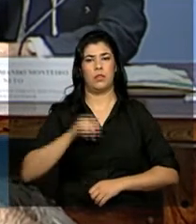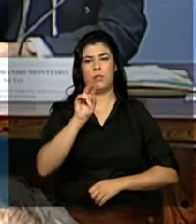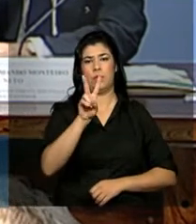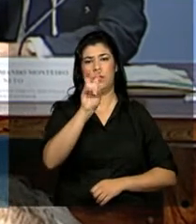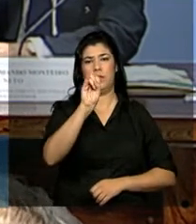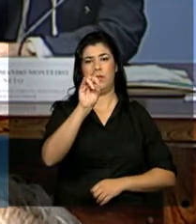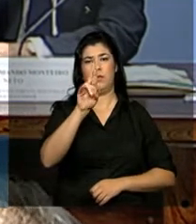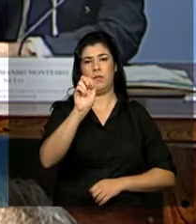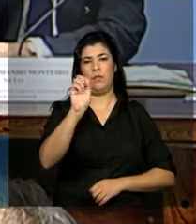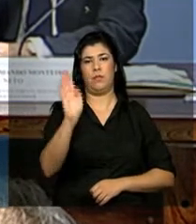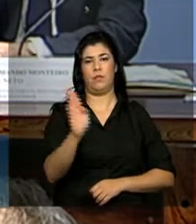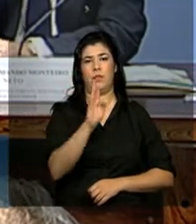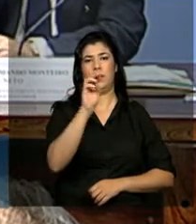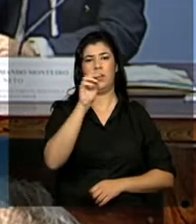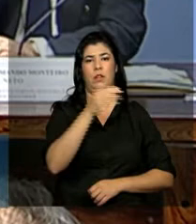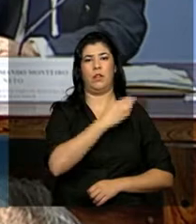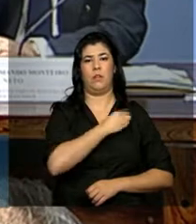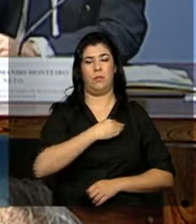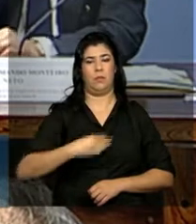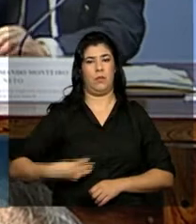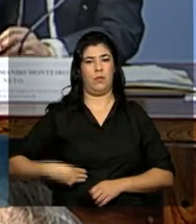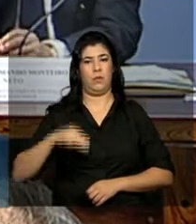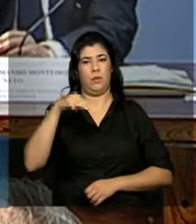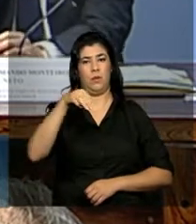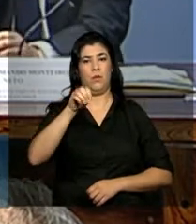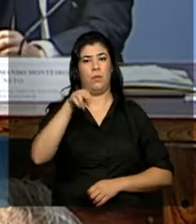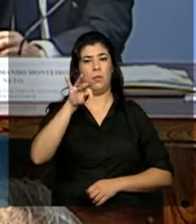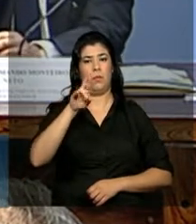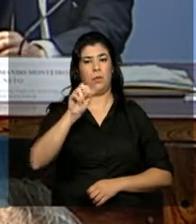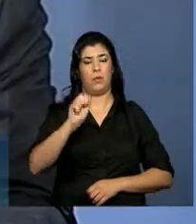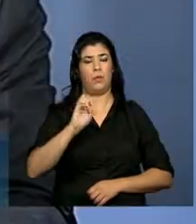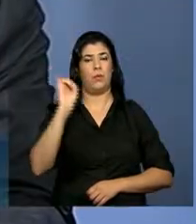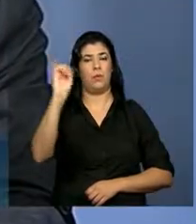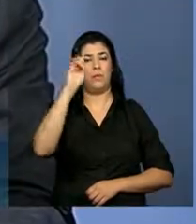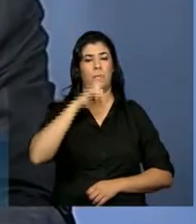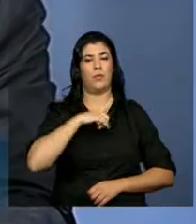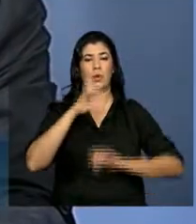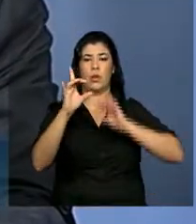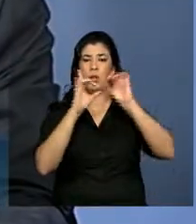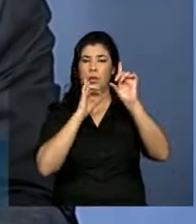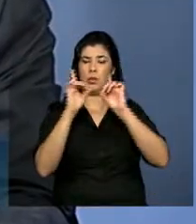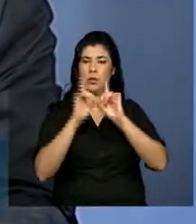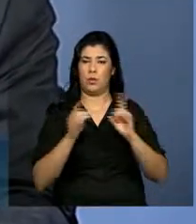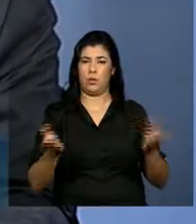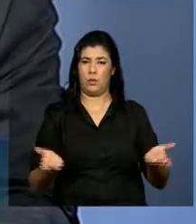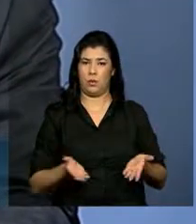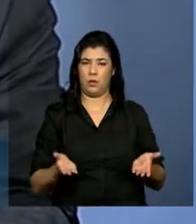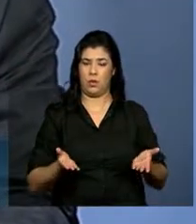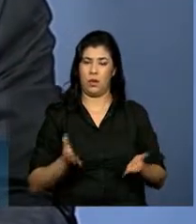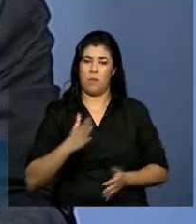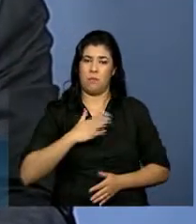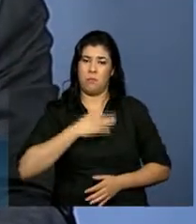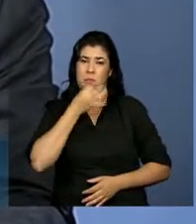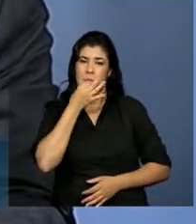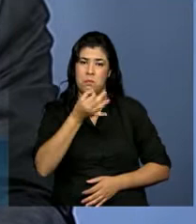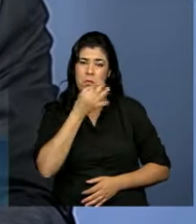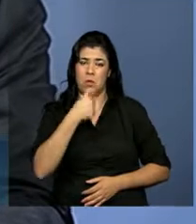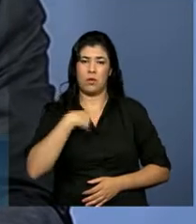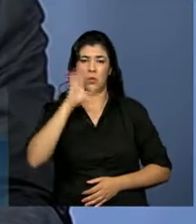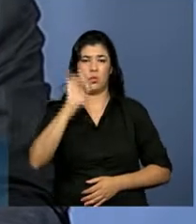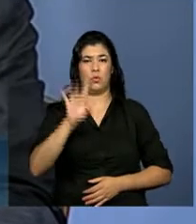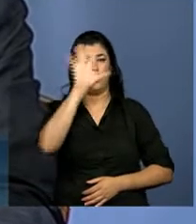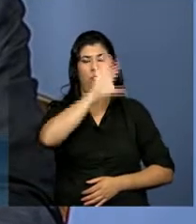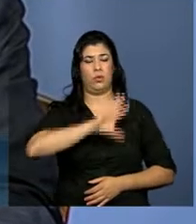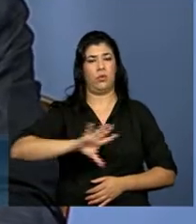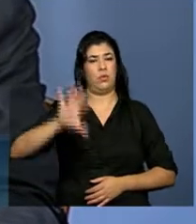pela oportunidade desse diálogo, que é muito importante para mim, não apenas como diretor-geral,